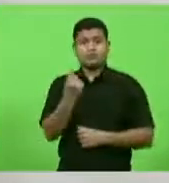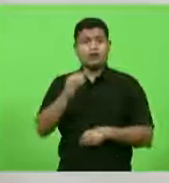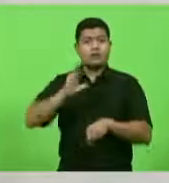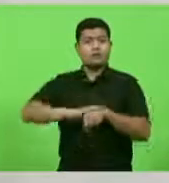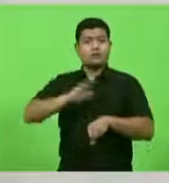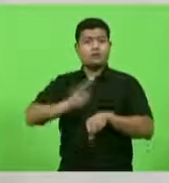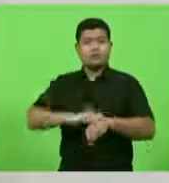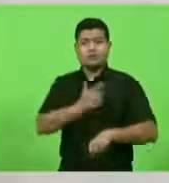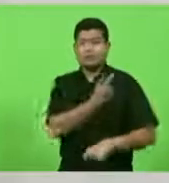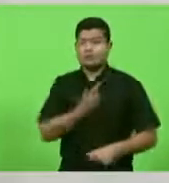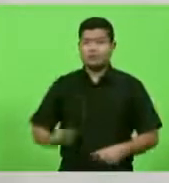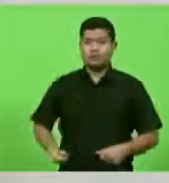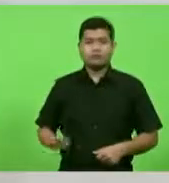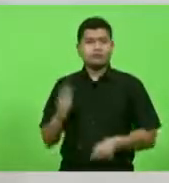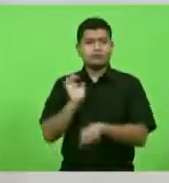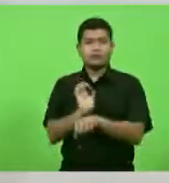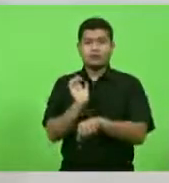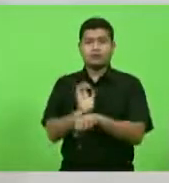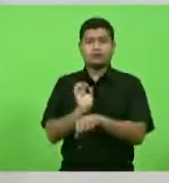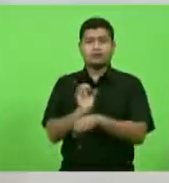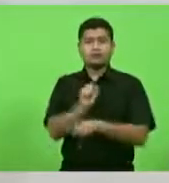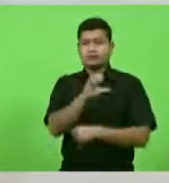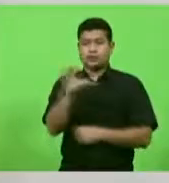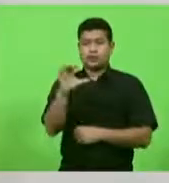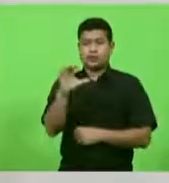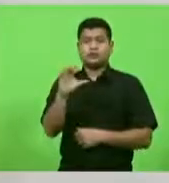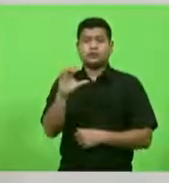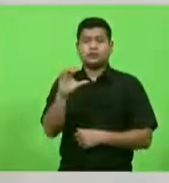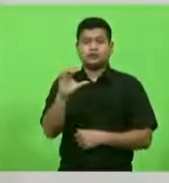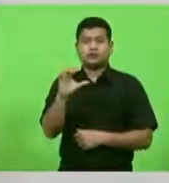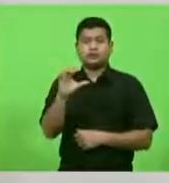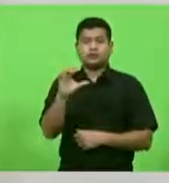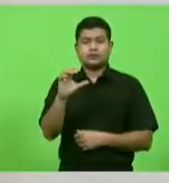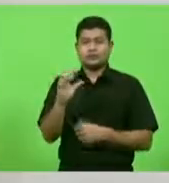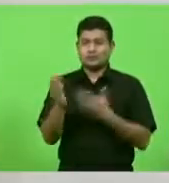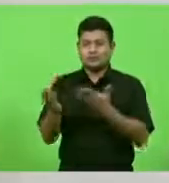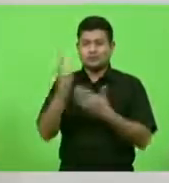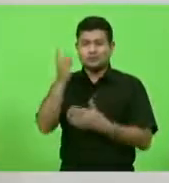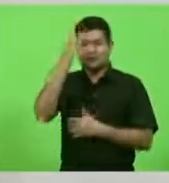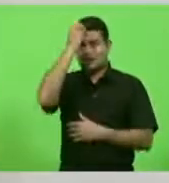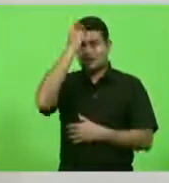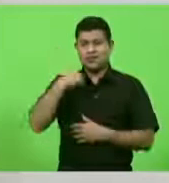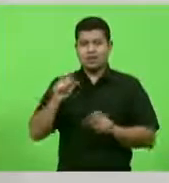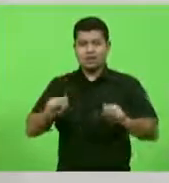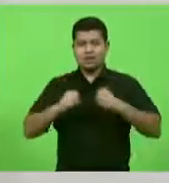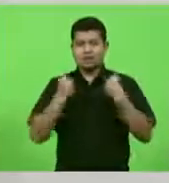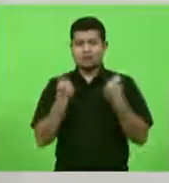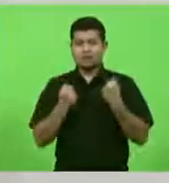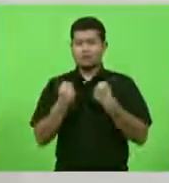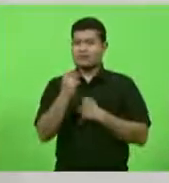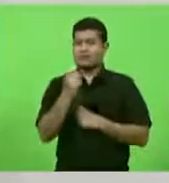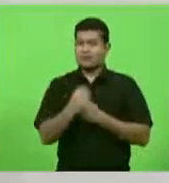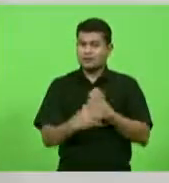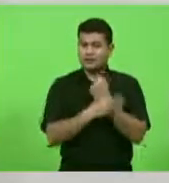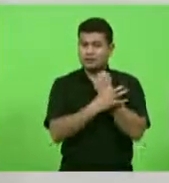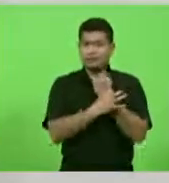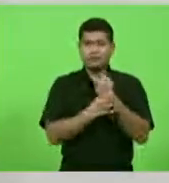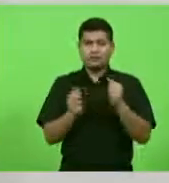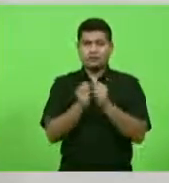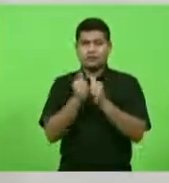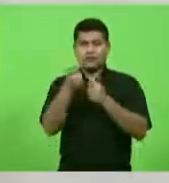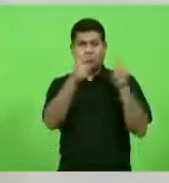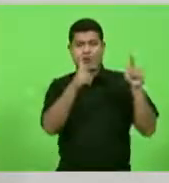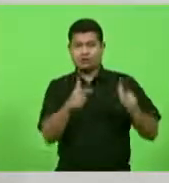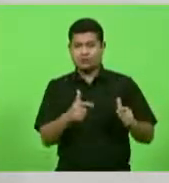do Estado de Santa Catarina. Deputado Ismael, você que defende tanto a segurança, junto com outros parlamentares nessa